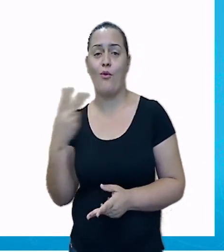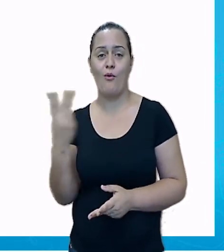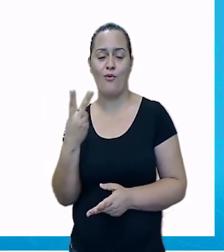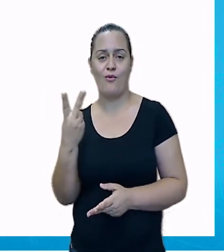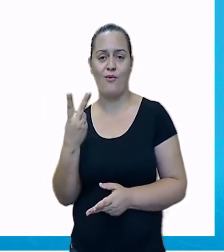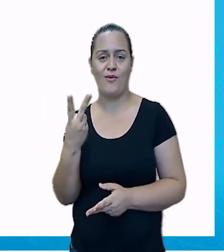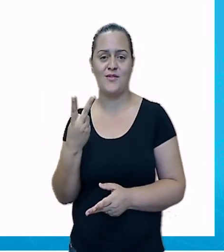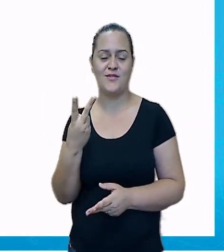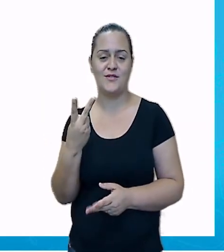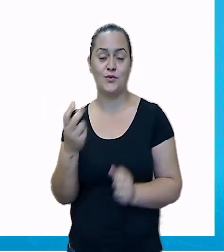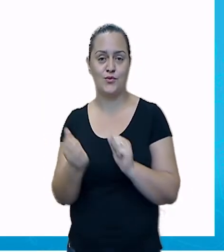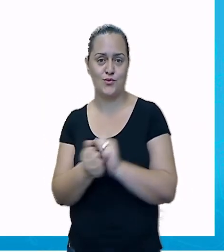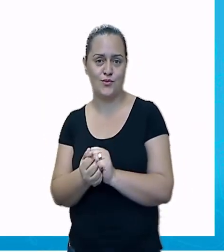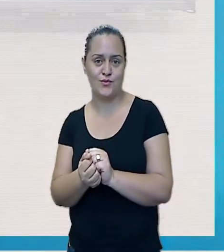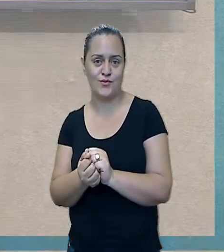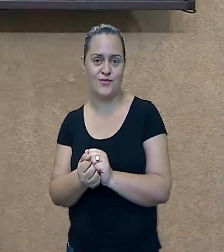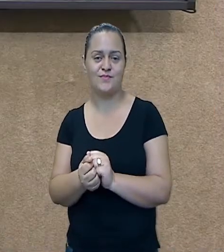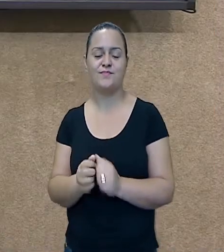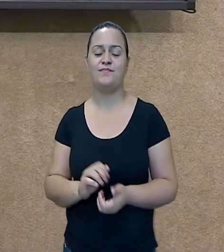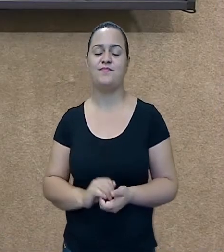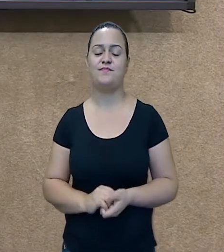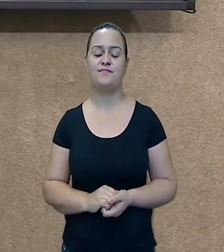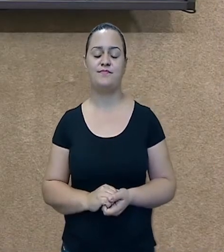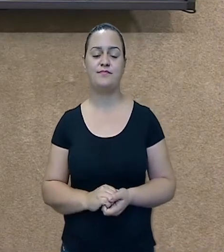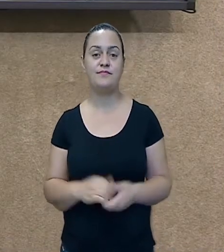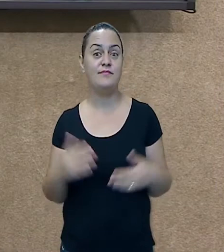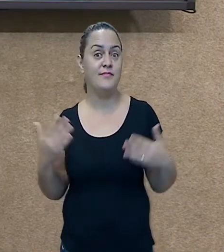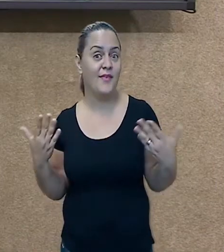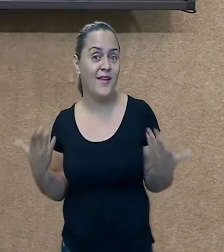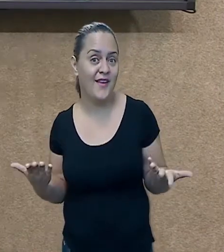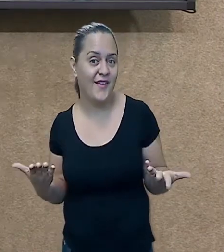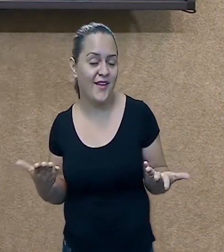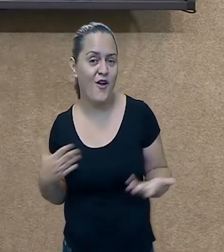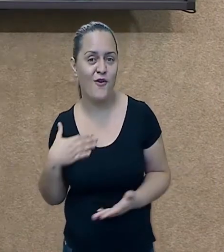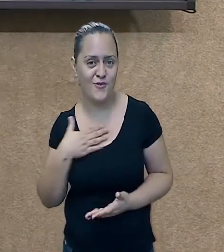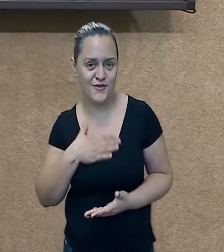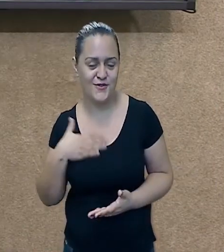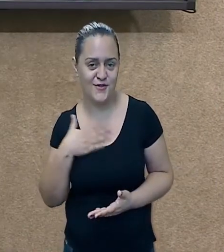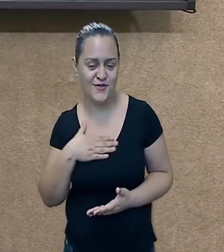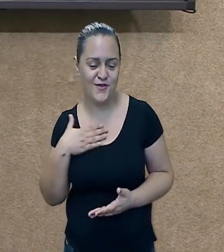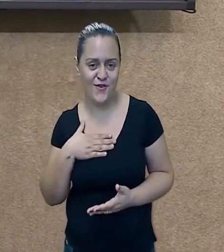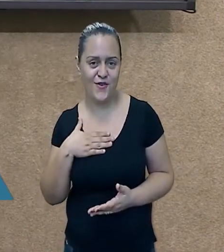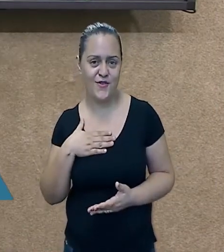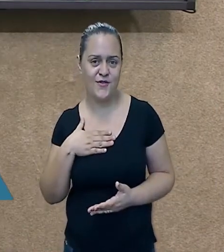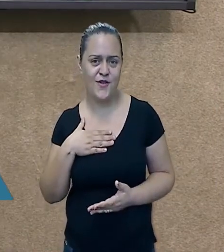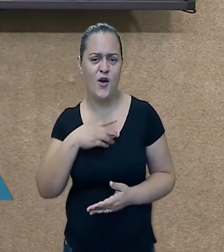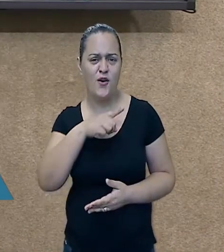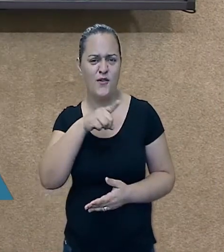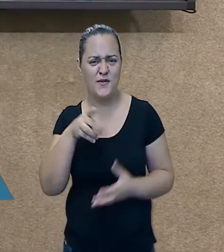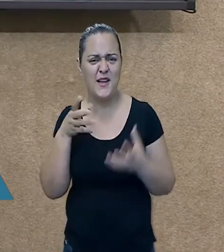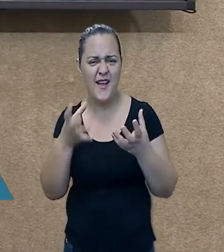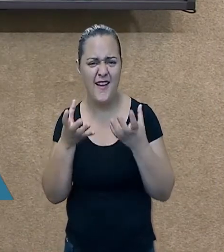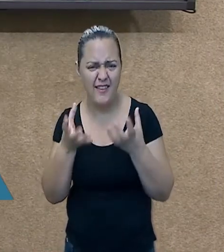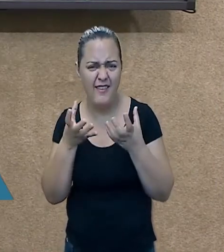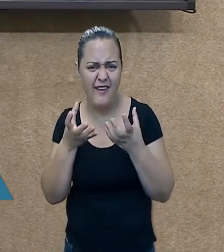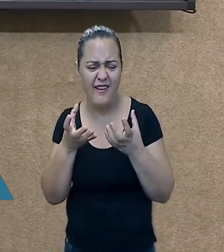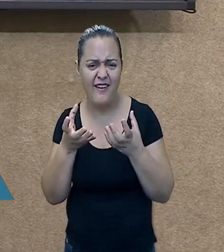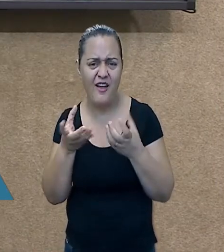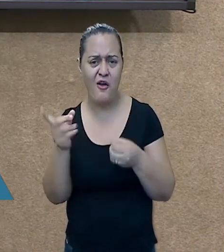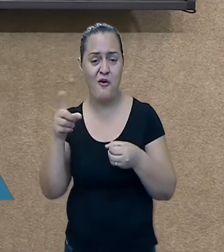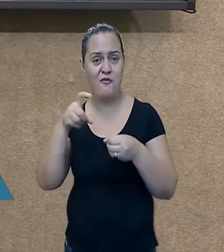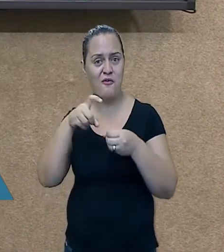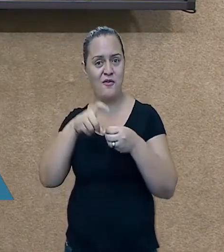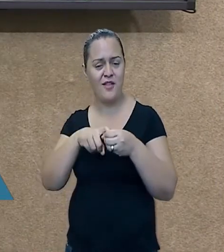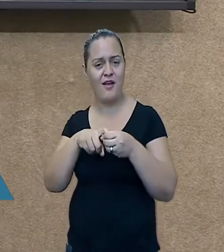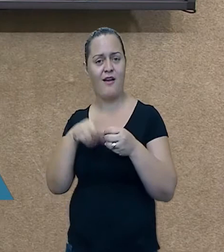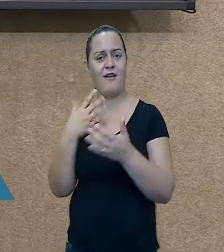aí, gente? Vocês gostaram da história? Vocês estão ansiosos para o retorno às nossas aulas? Eu tenho certeza que